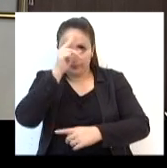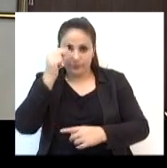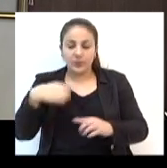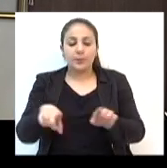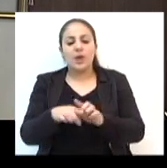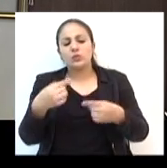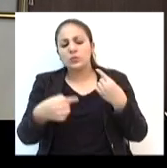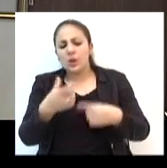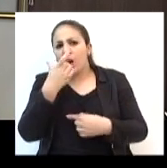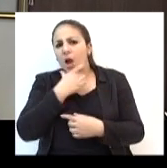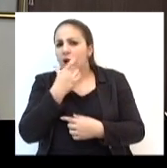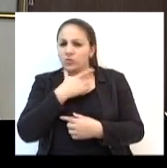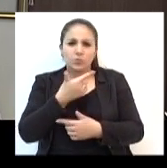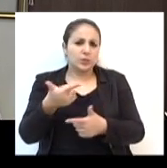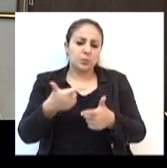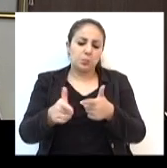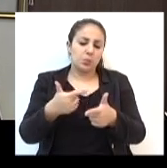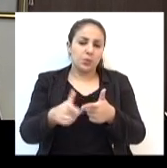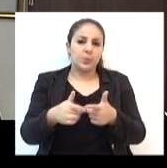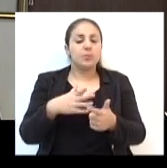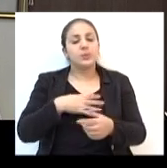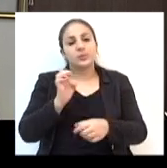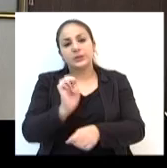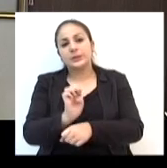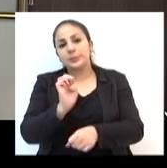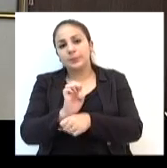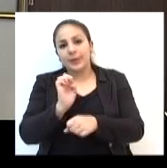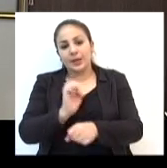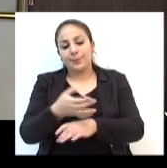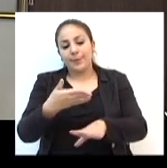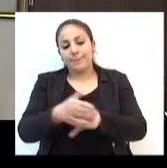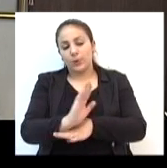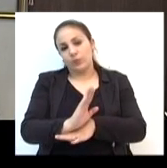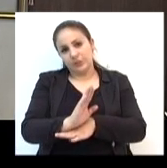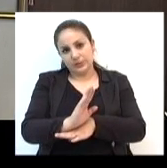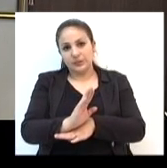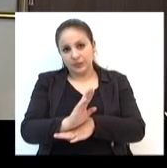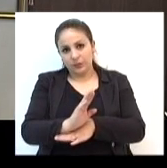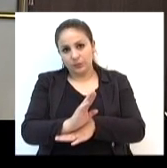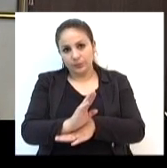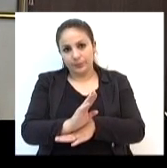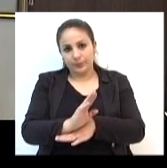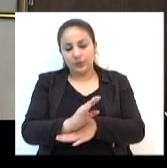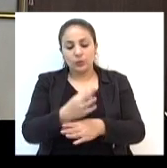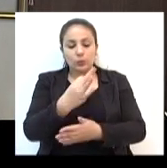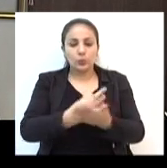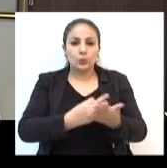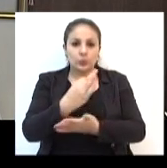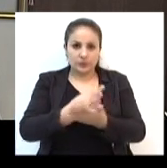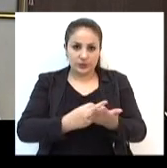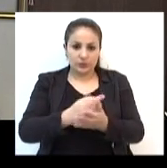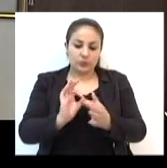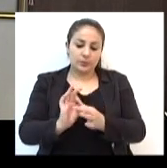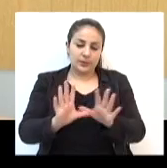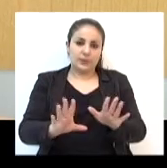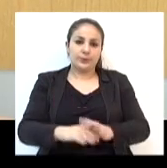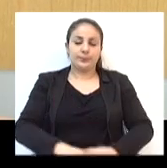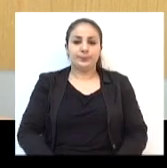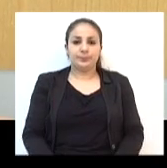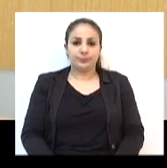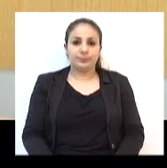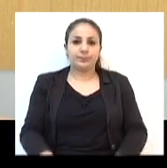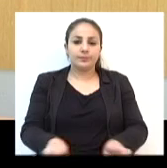tivemos, não vai haver maiores problemas e aguardamos, então, e esperamos a aprovação na íntegra do texto aprovado por essa casa.